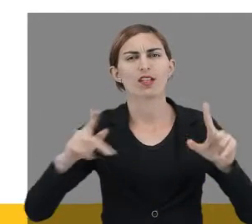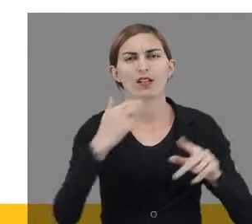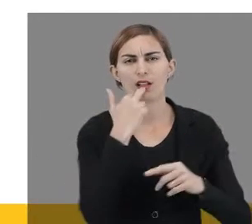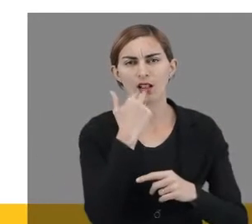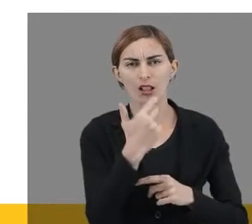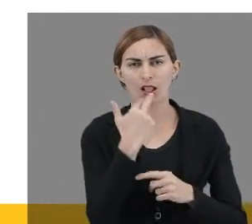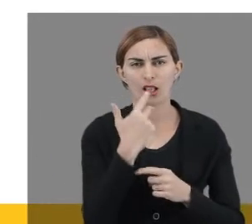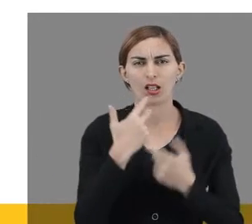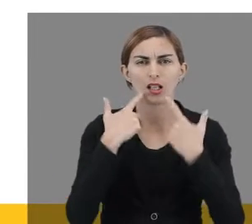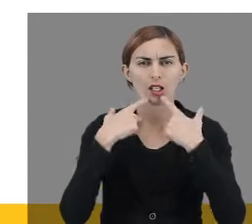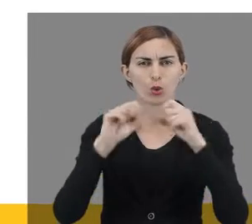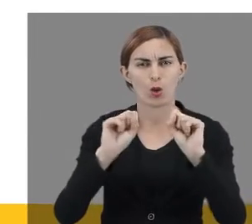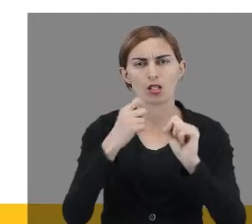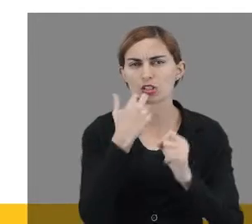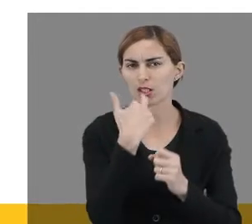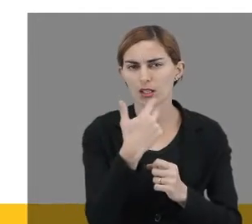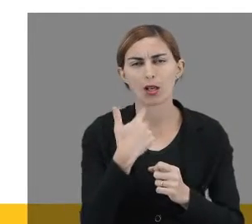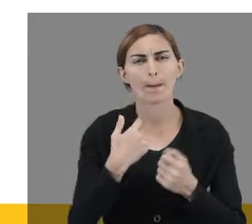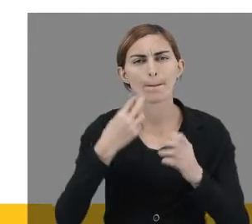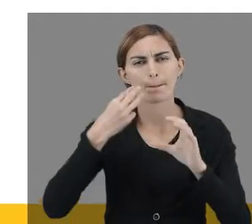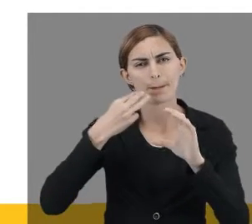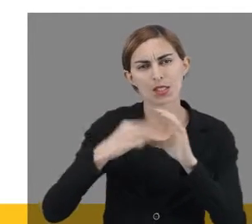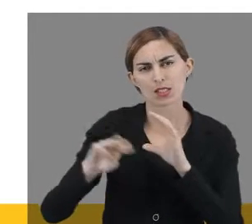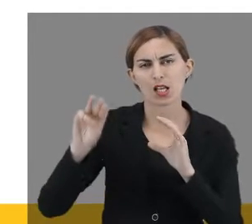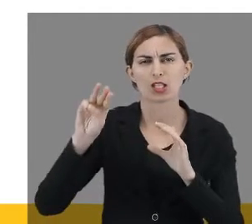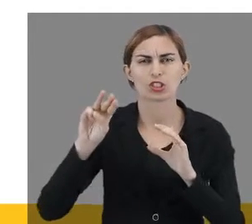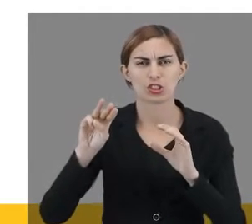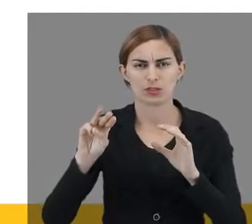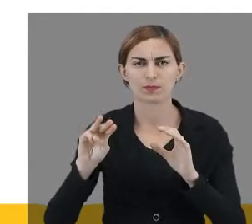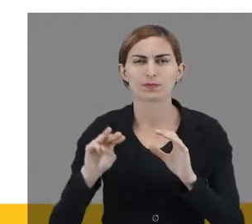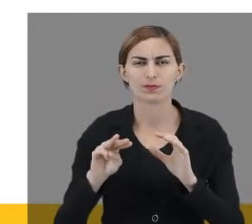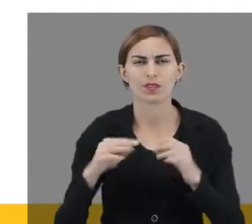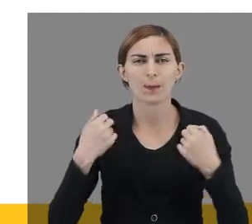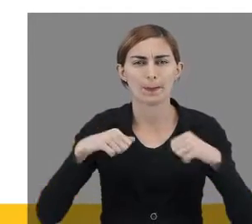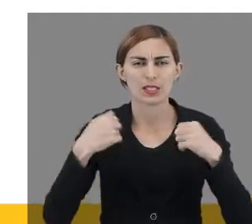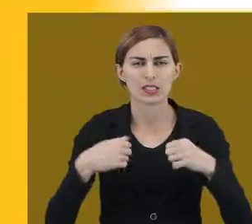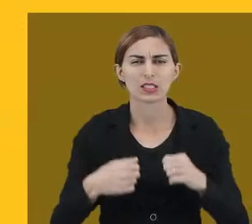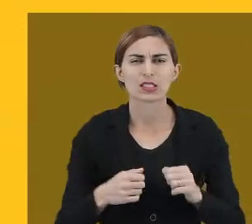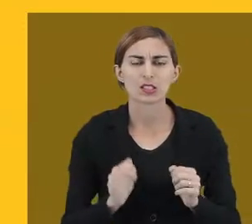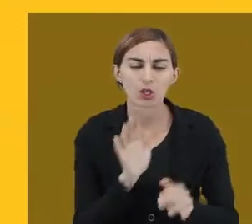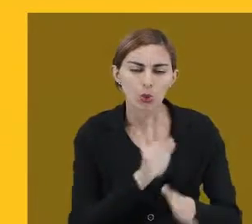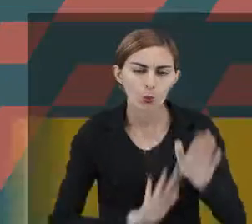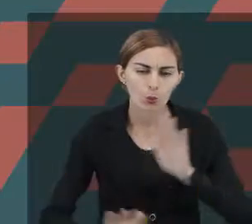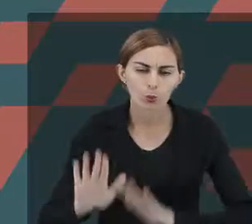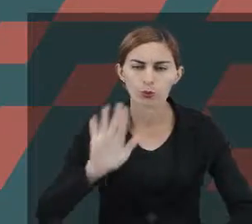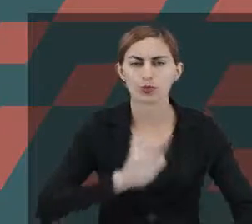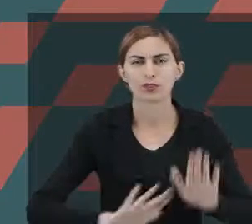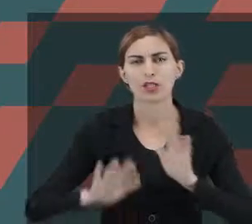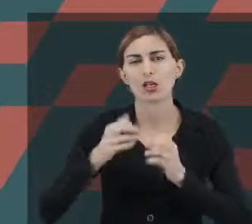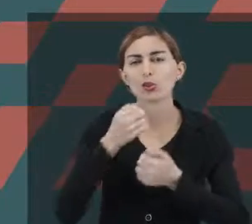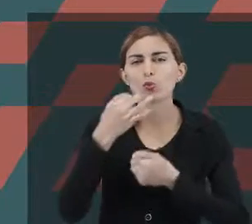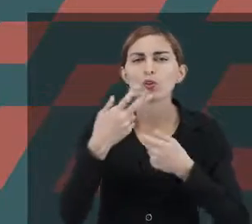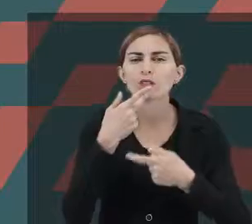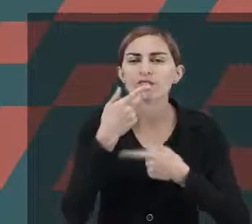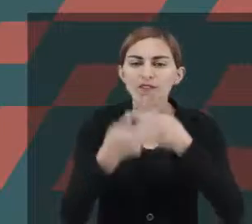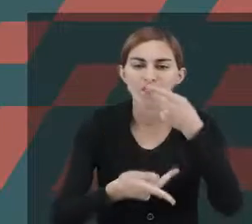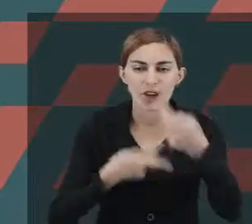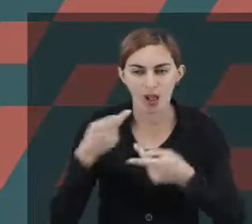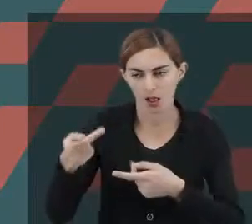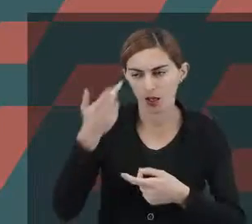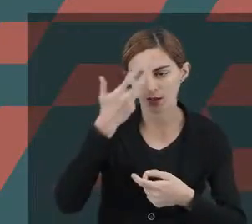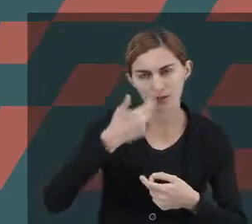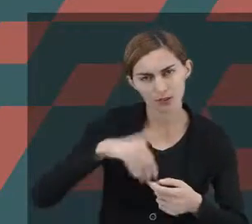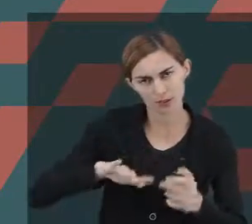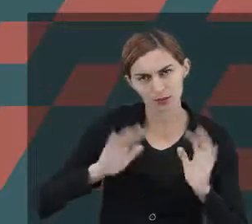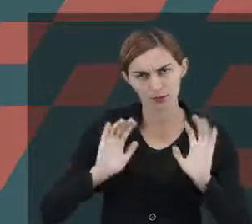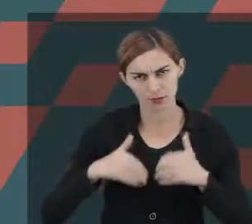linguagem. Principalmente quando nós usamos mensagens implícitas. Então, nós precisamos ser muito cuidadosos quando vamos falar com essas